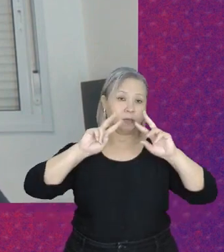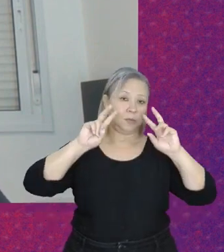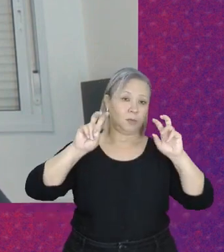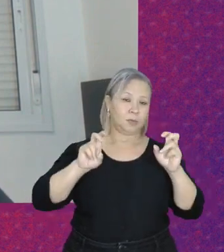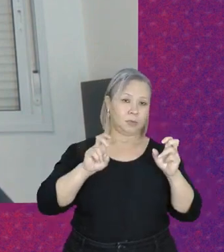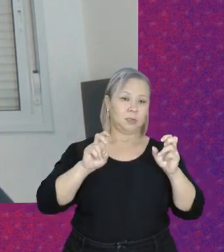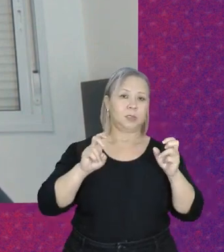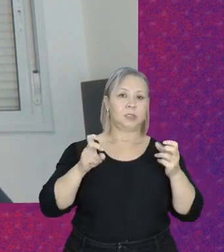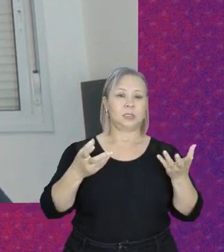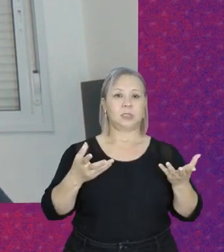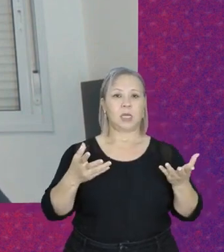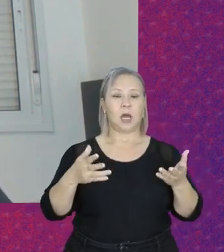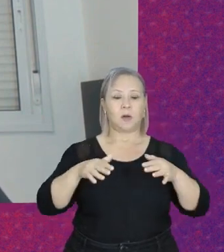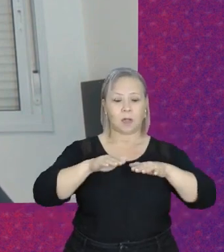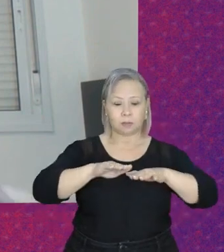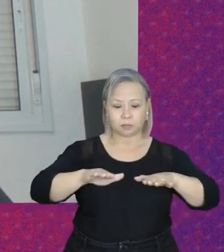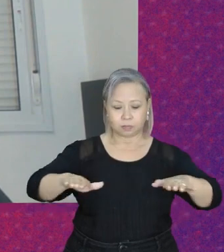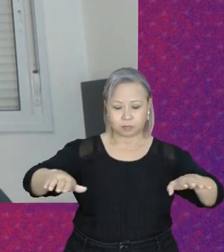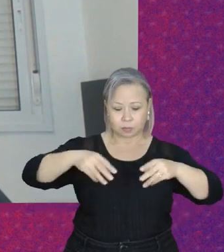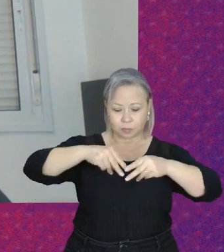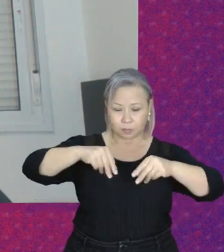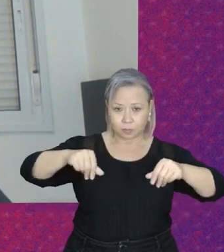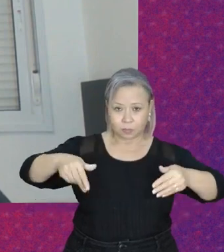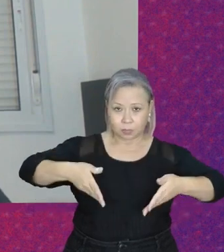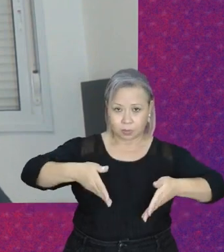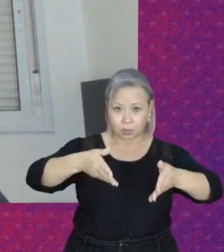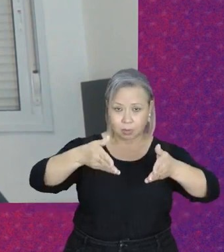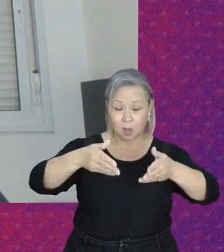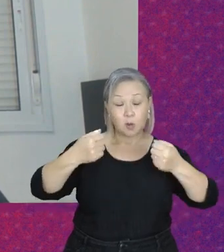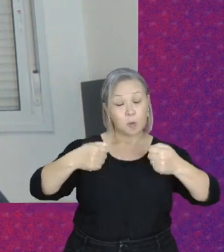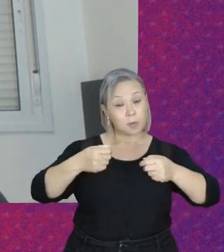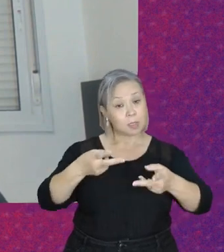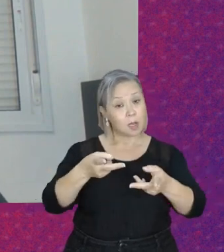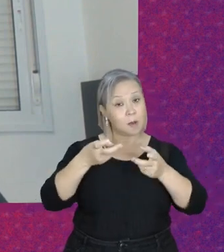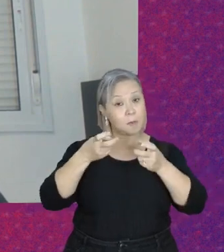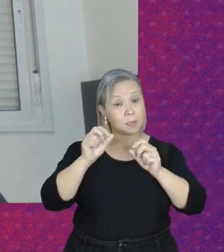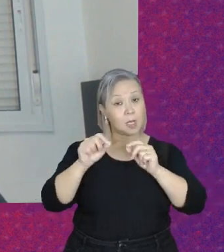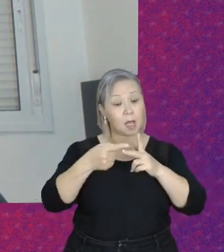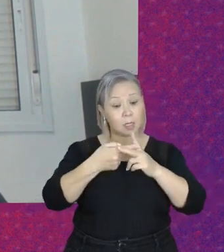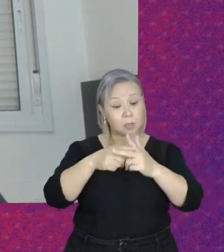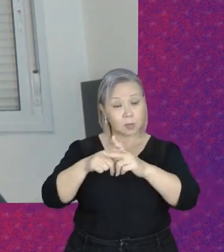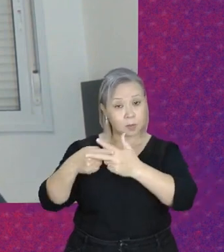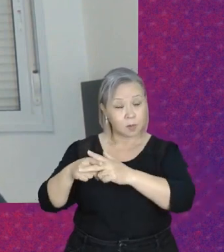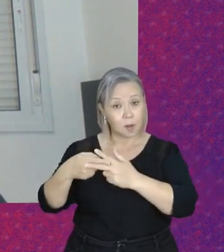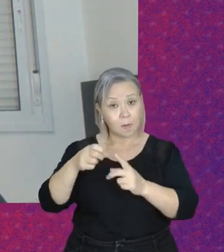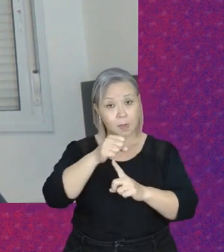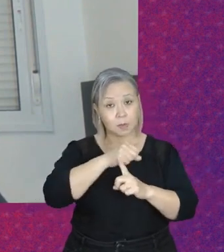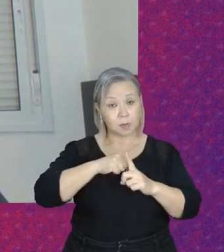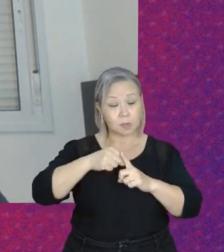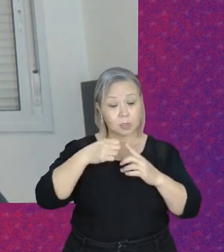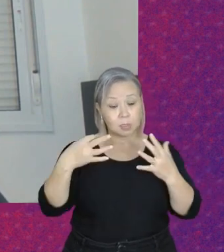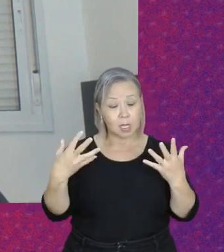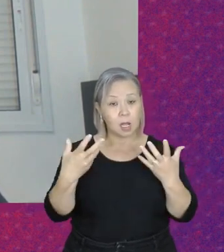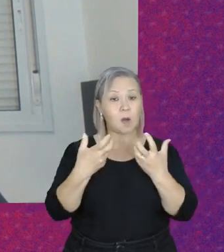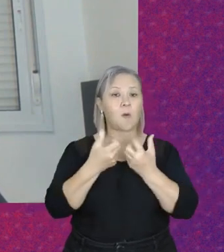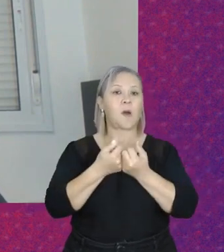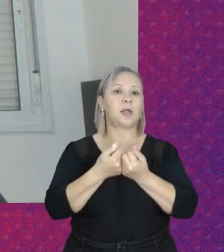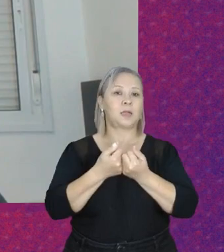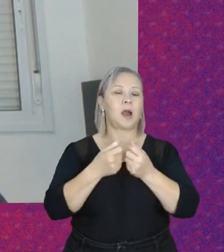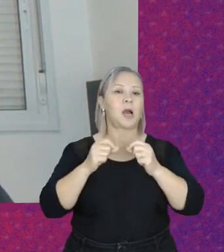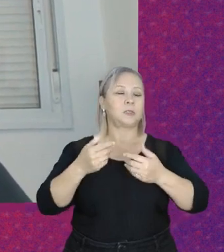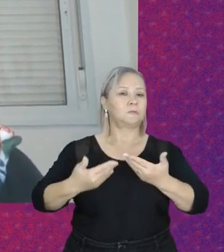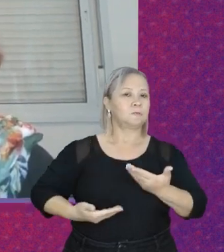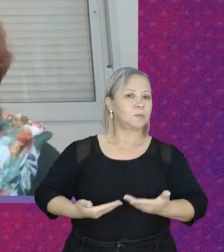da pavimentação, nós também precisamos olhar para os equipamentos sociais, para a qualidade dos